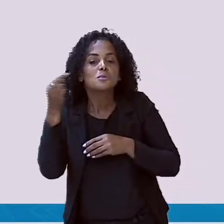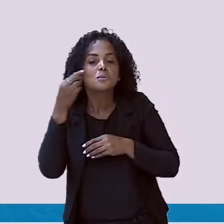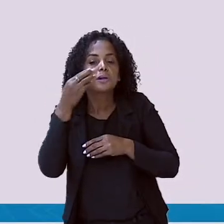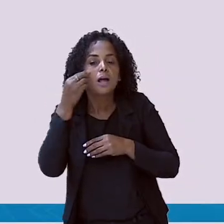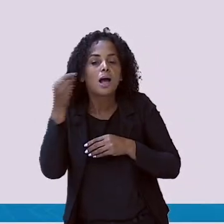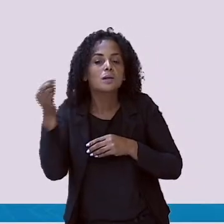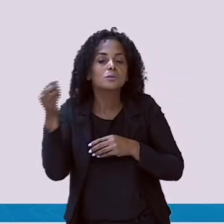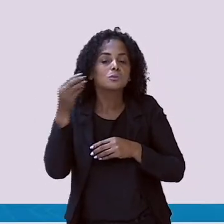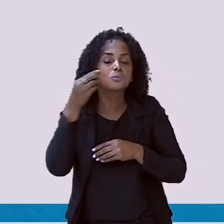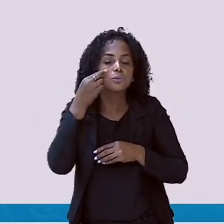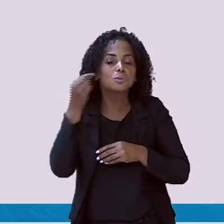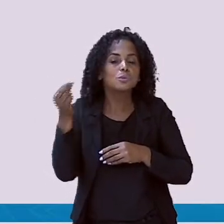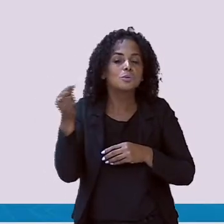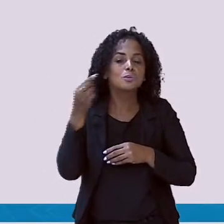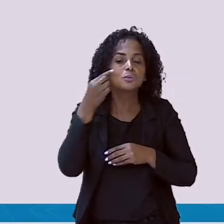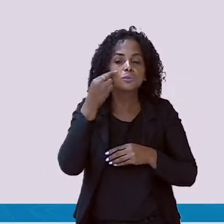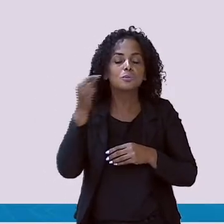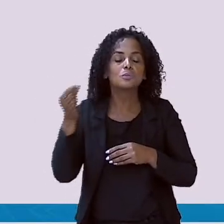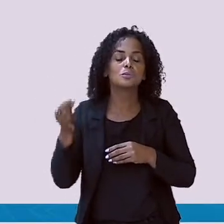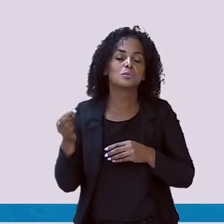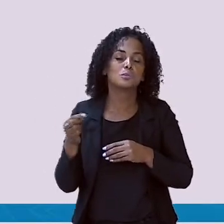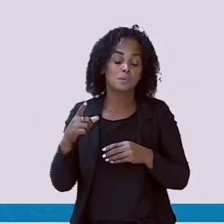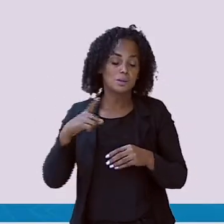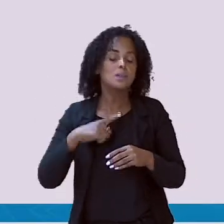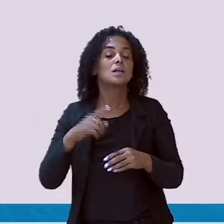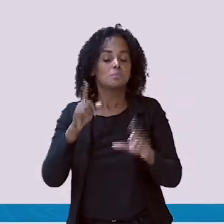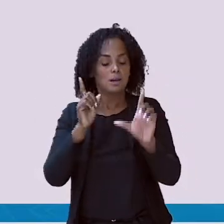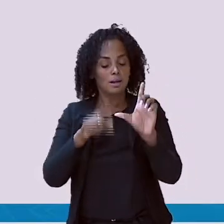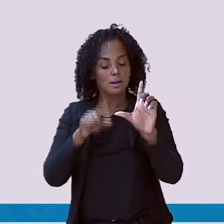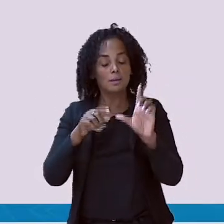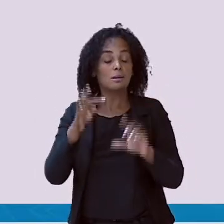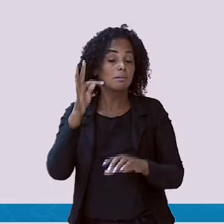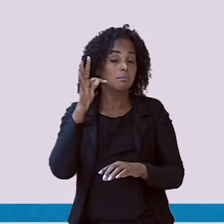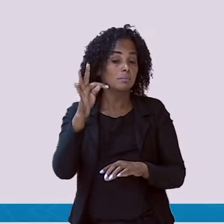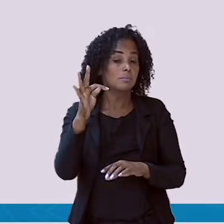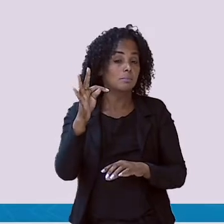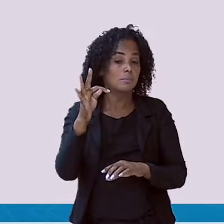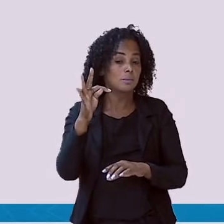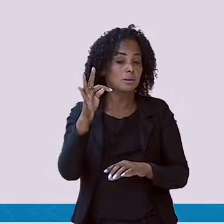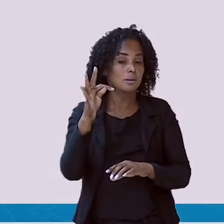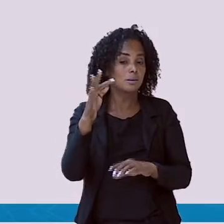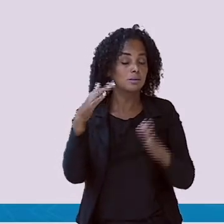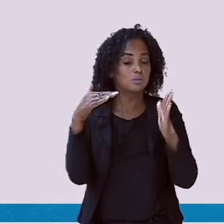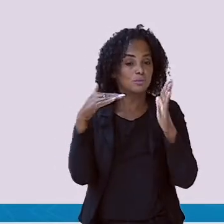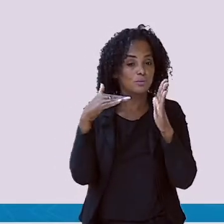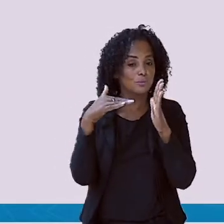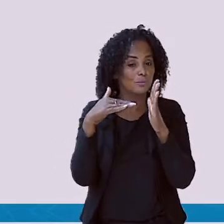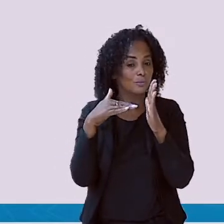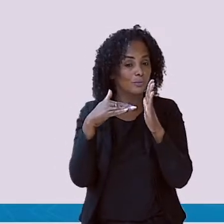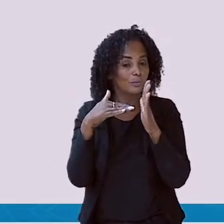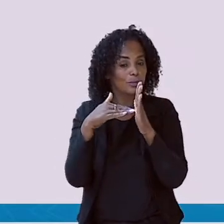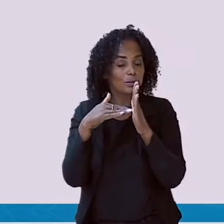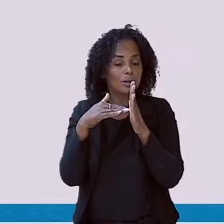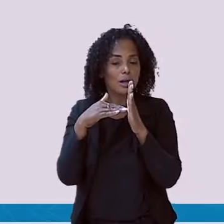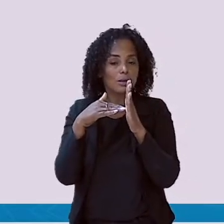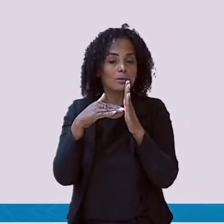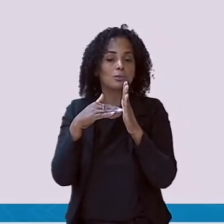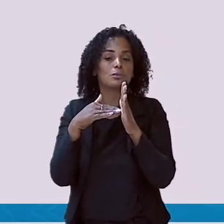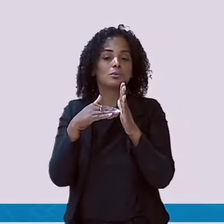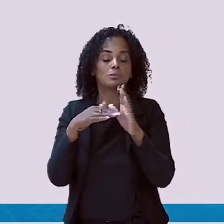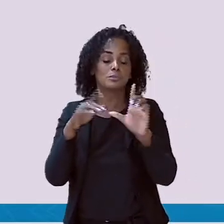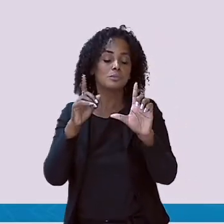a letra T também na última sílaba da palavra. Gato.